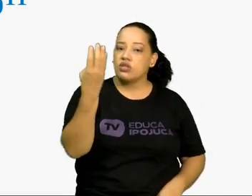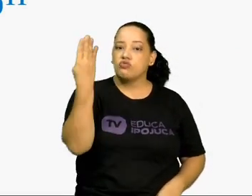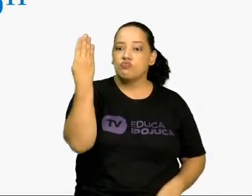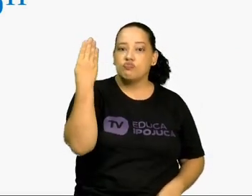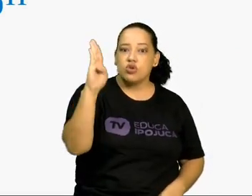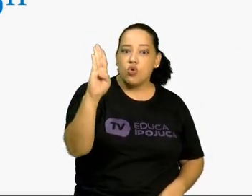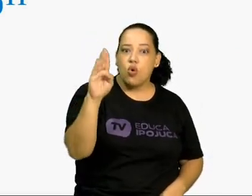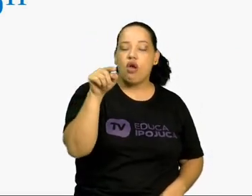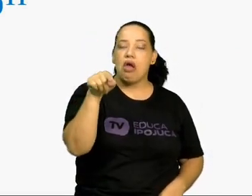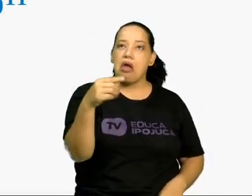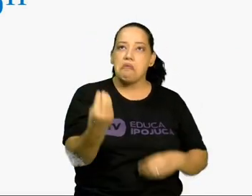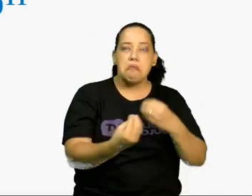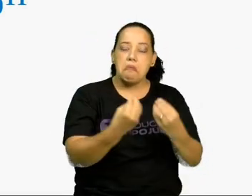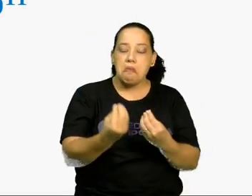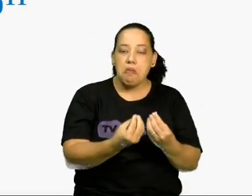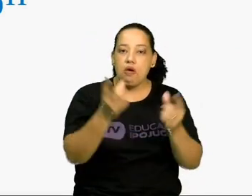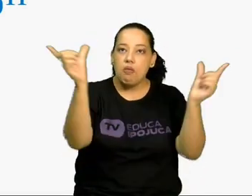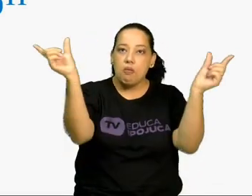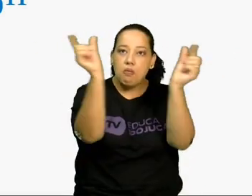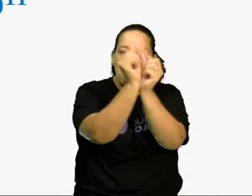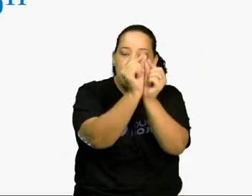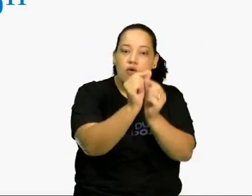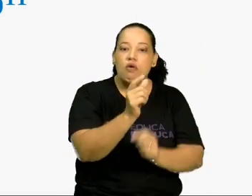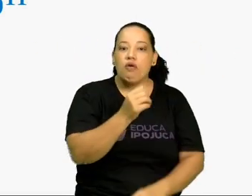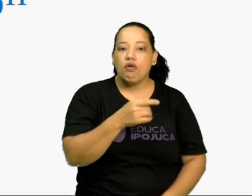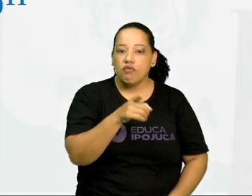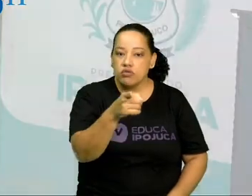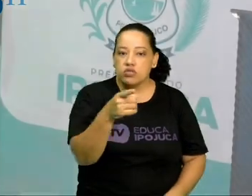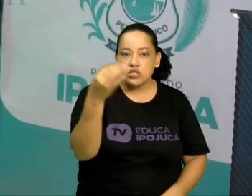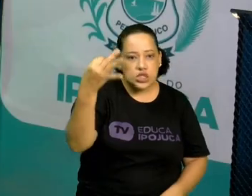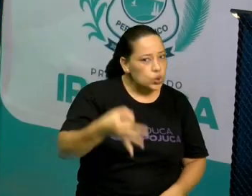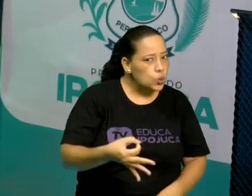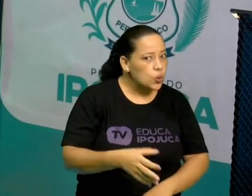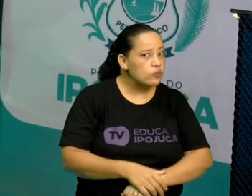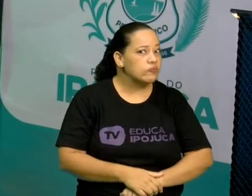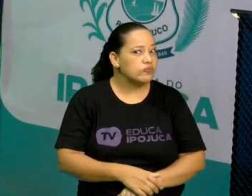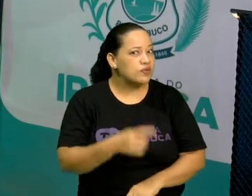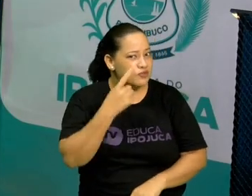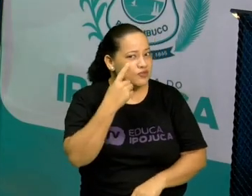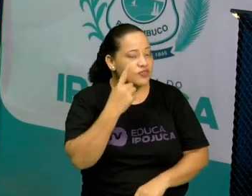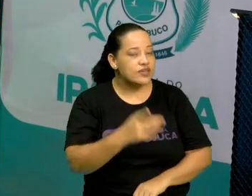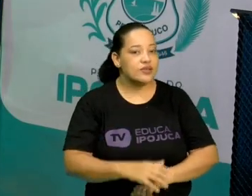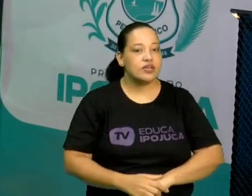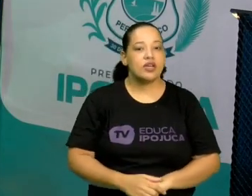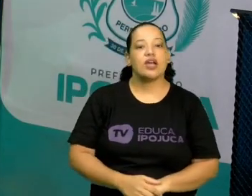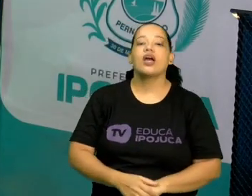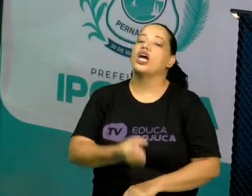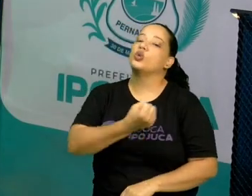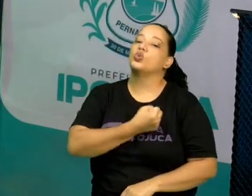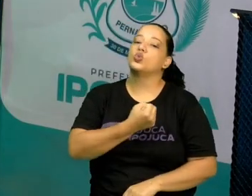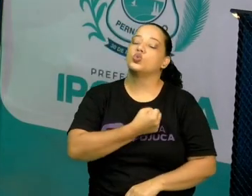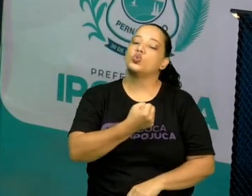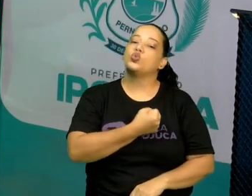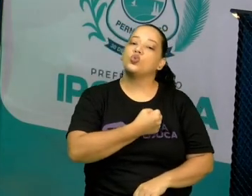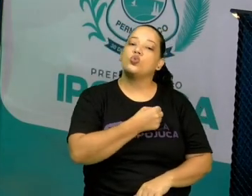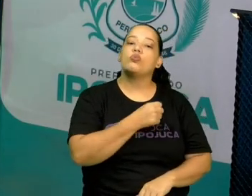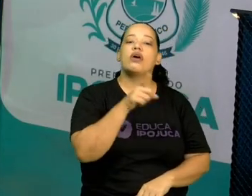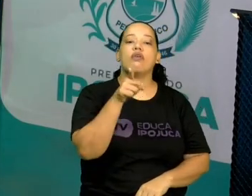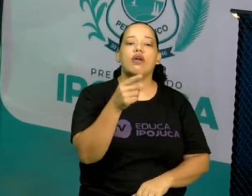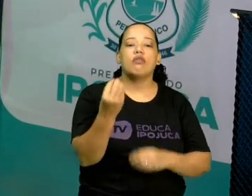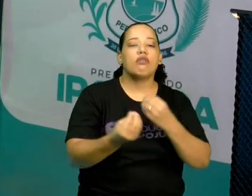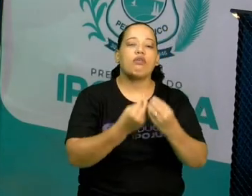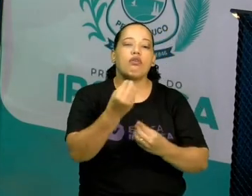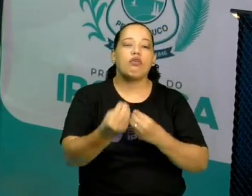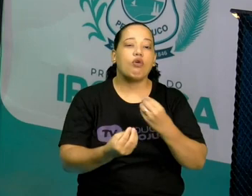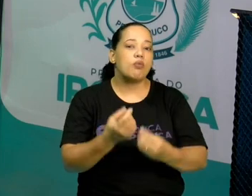notação científica? E aí, será que você acertou? Vamos lá. Este número em notação científica, olha